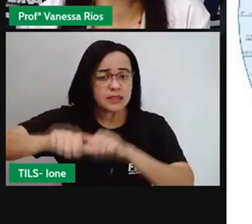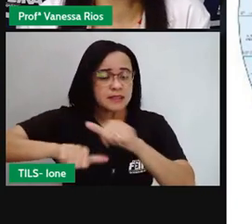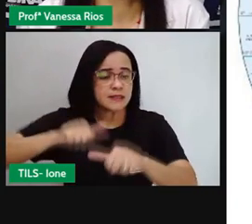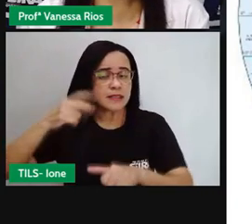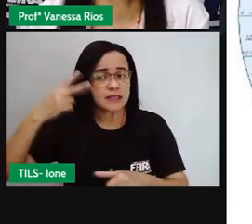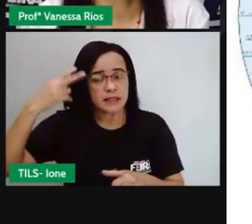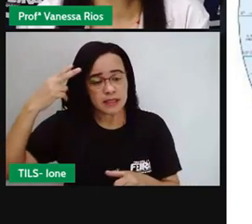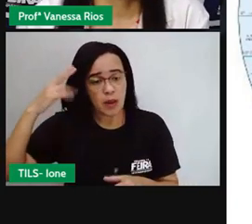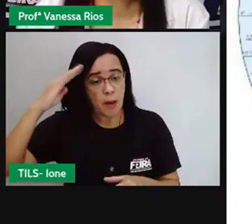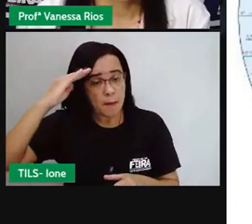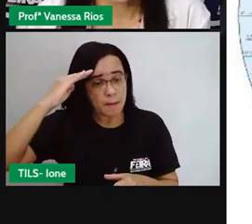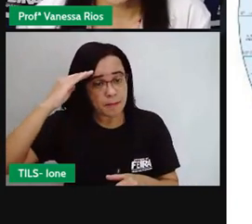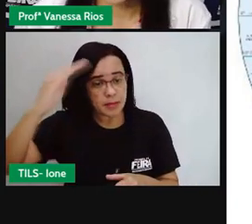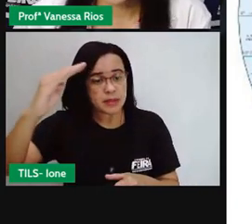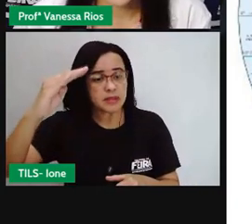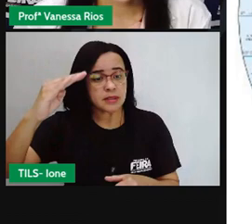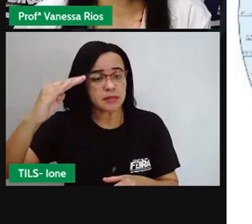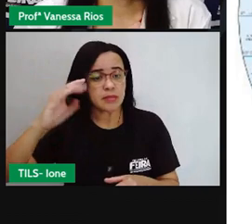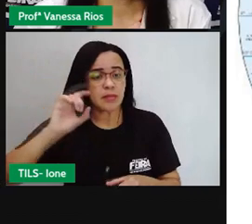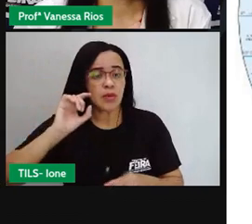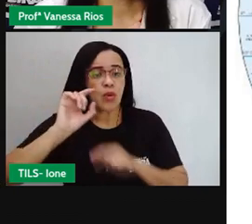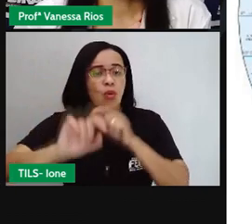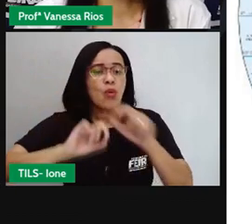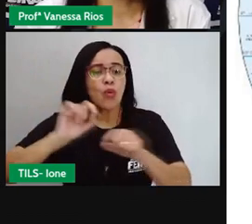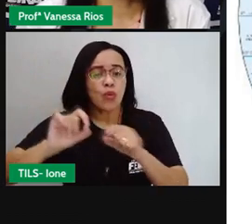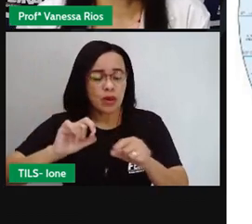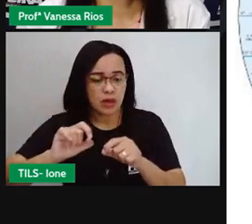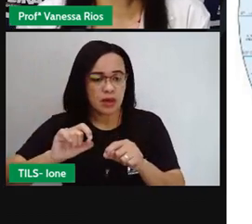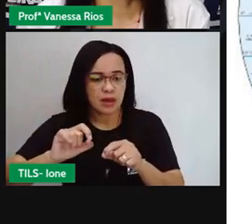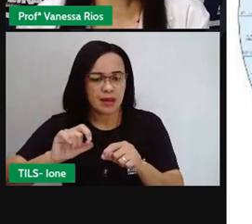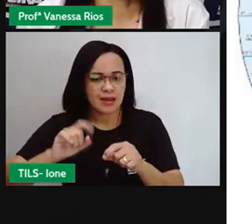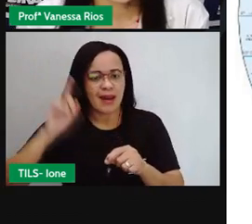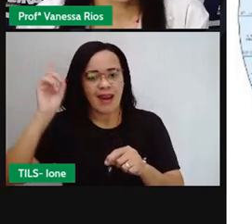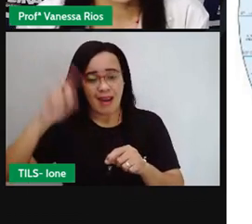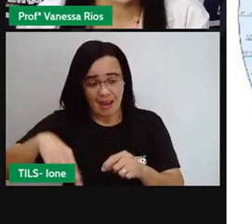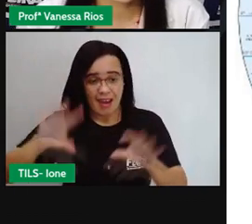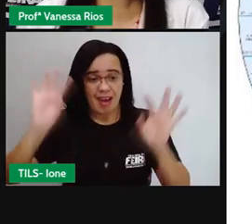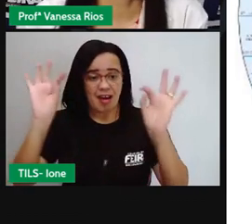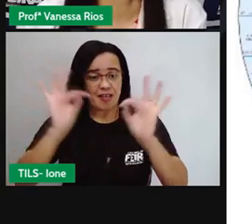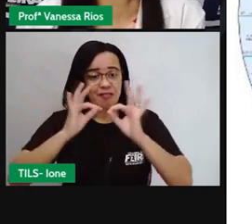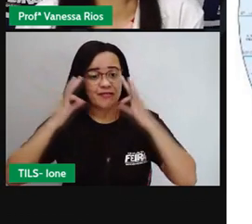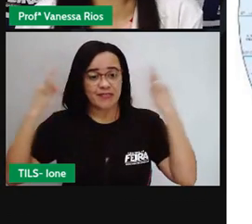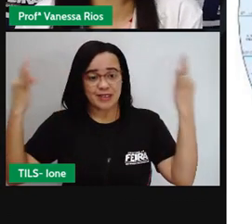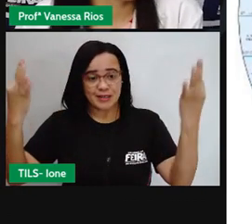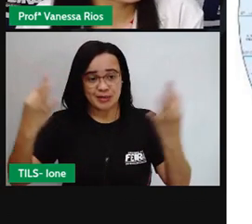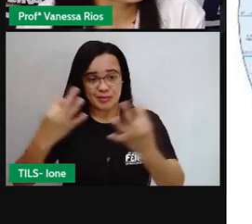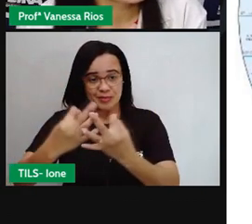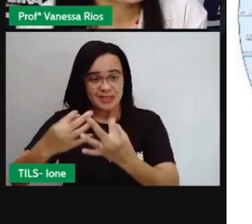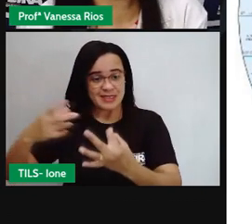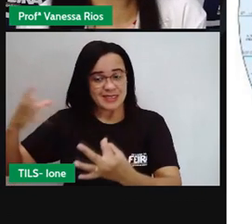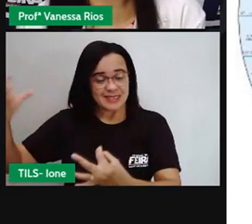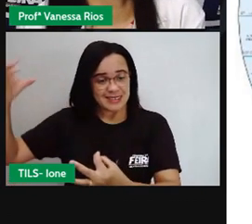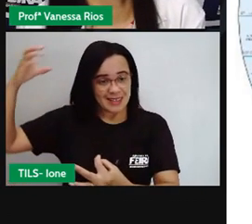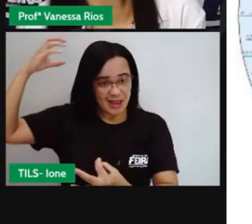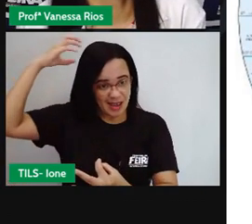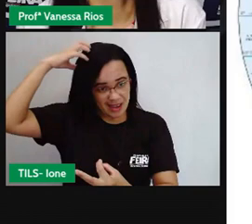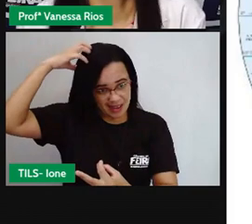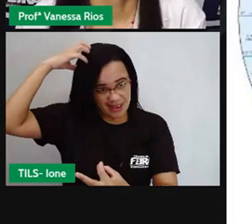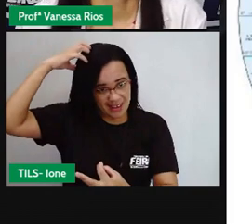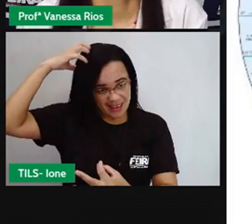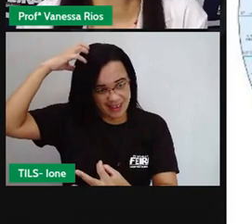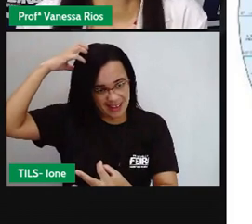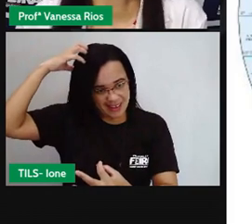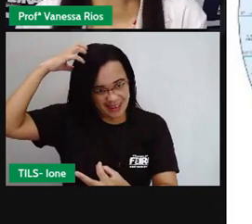da família real de Portugal. Então todo mundo sabe, né? A PRO já explicou na aula anterior